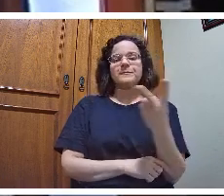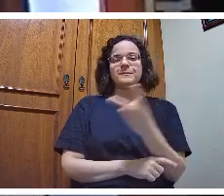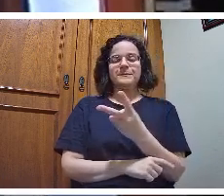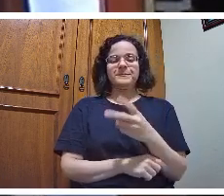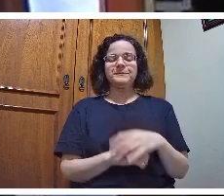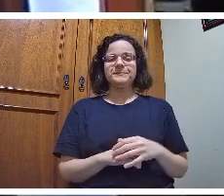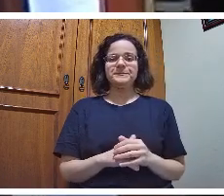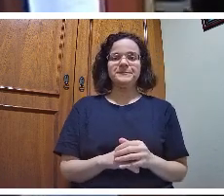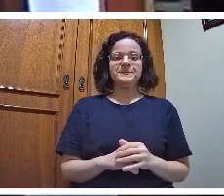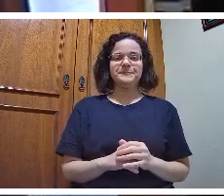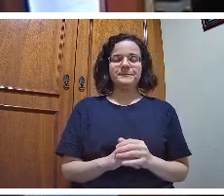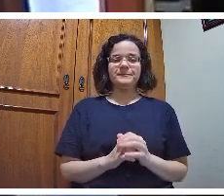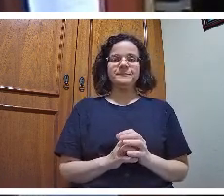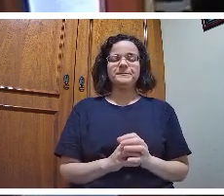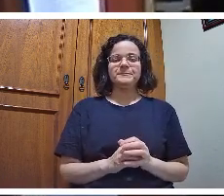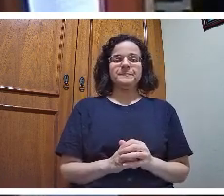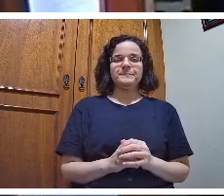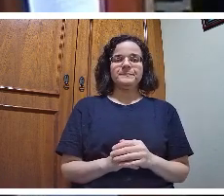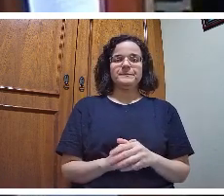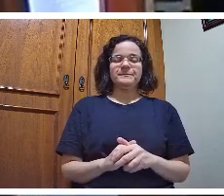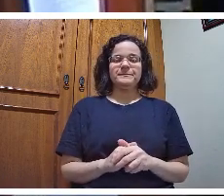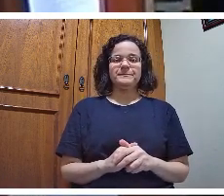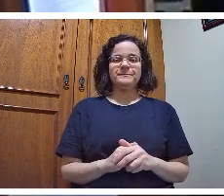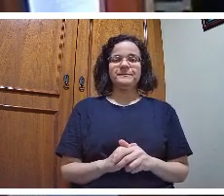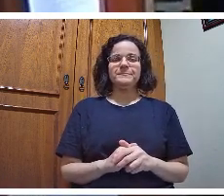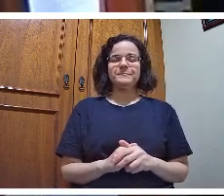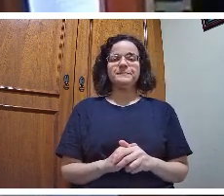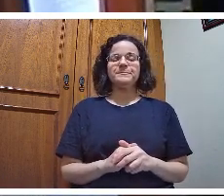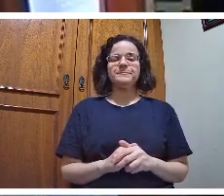sim eu diria que a